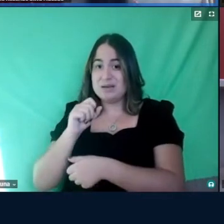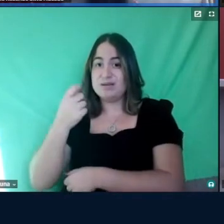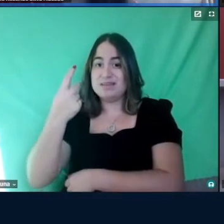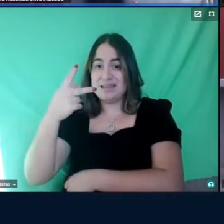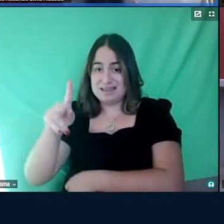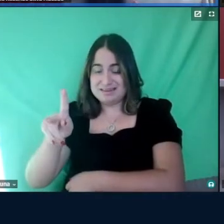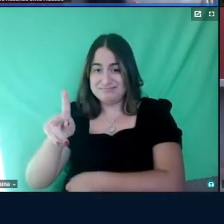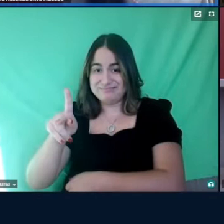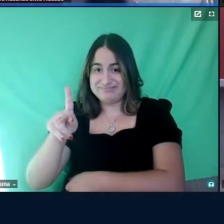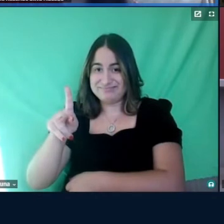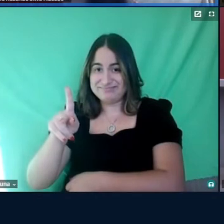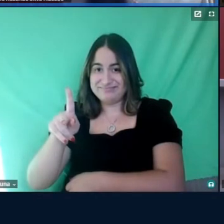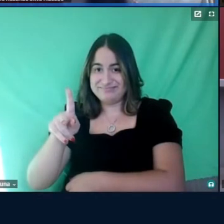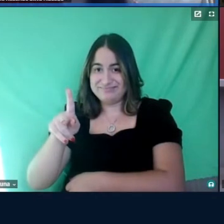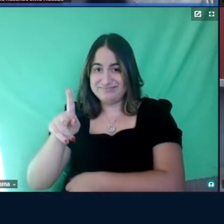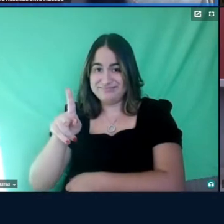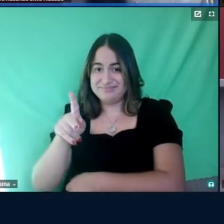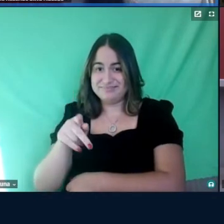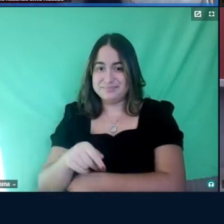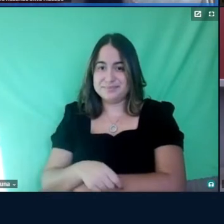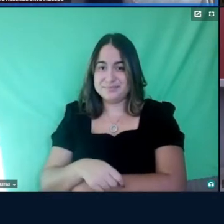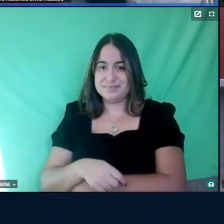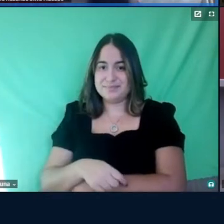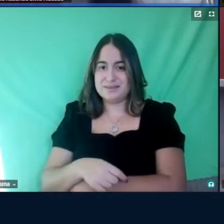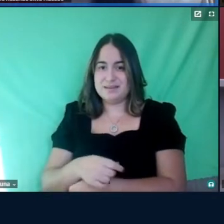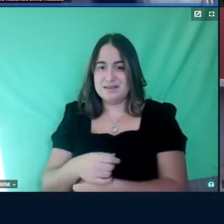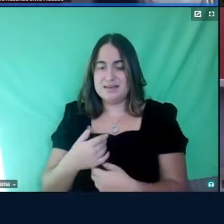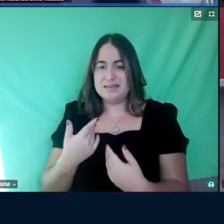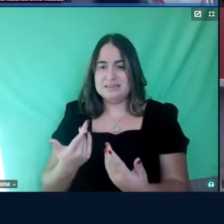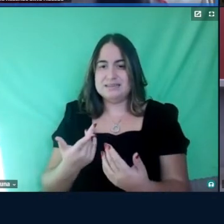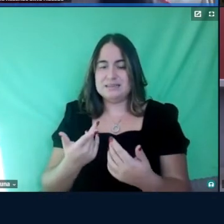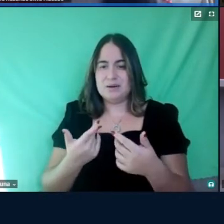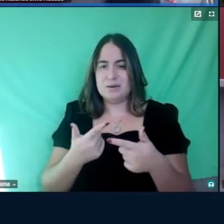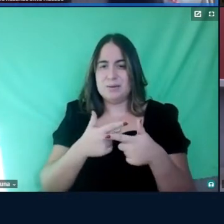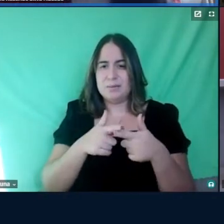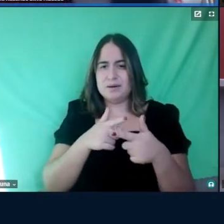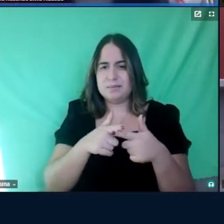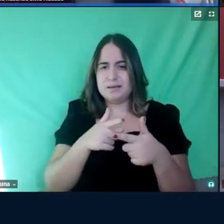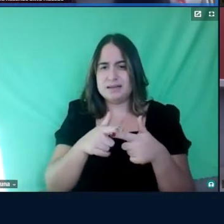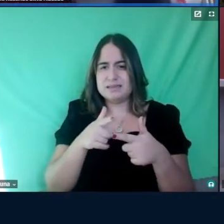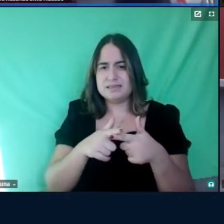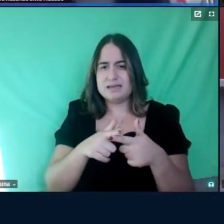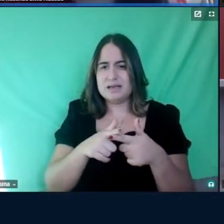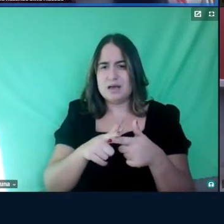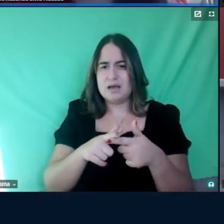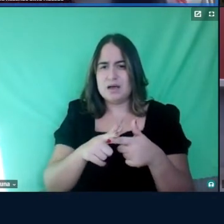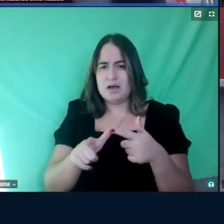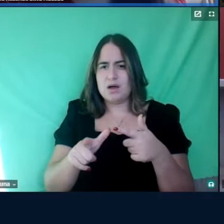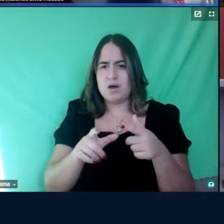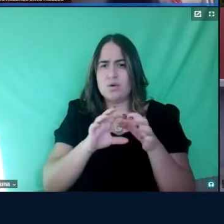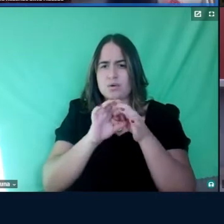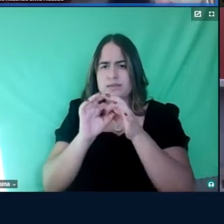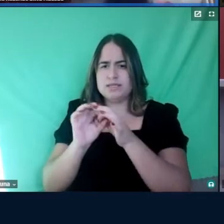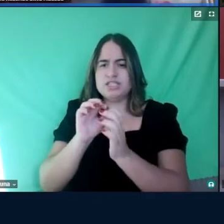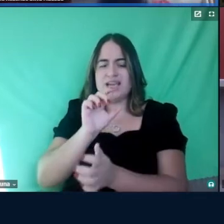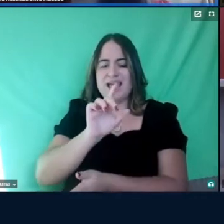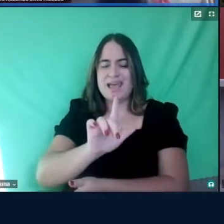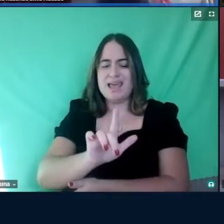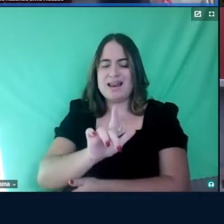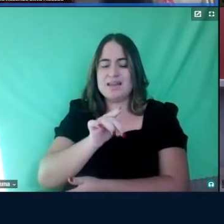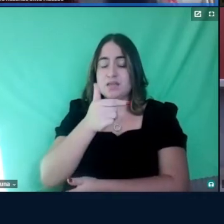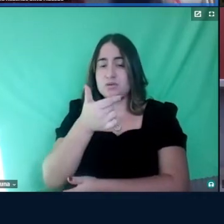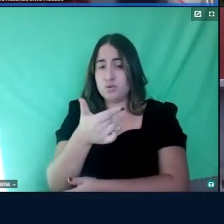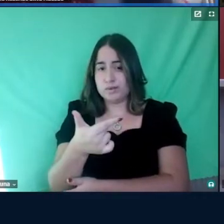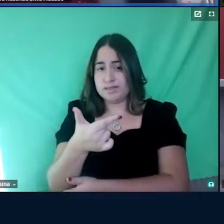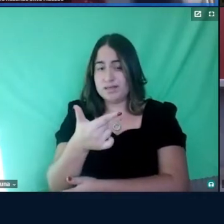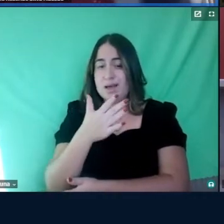É, eu entendi, eu entendi, problematizando o contexto de L2, não é? Segunda língua. E o